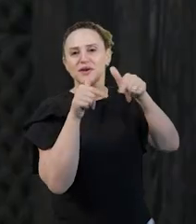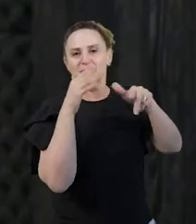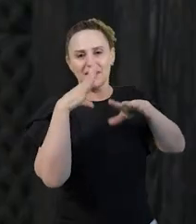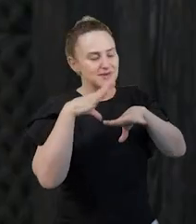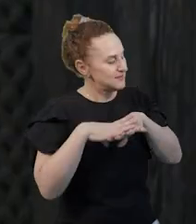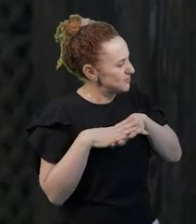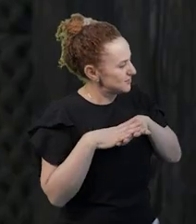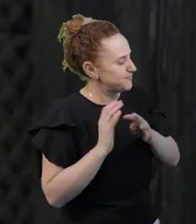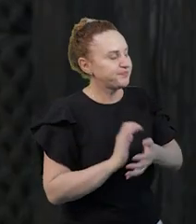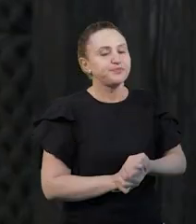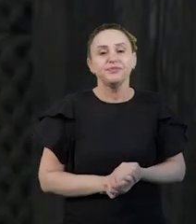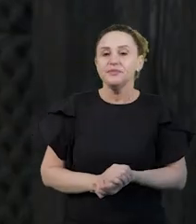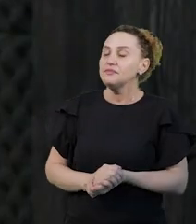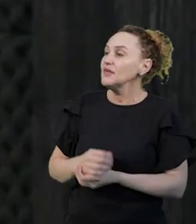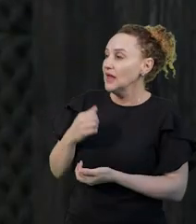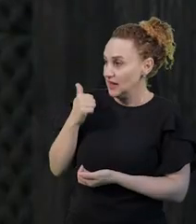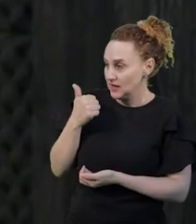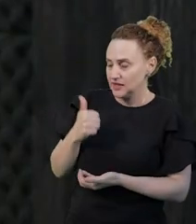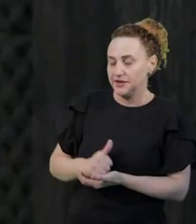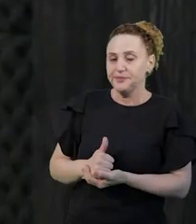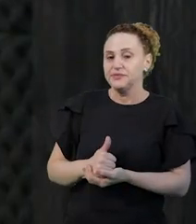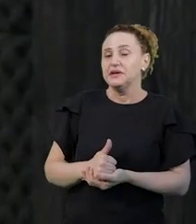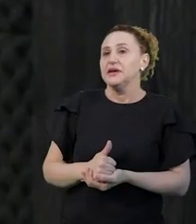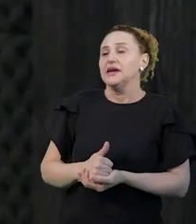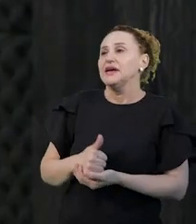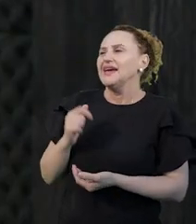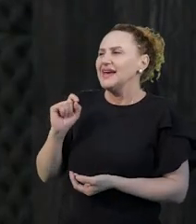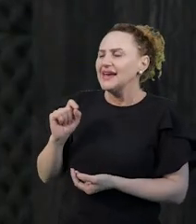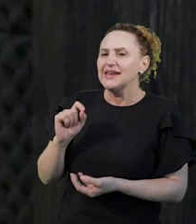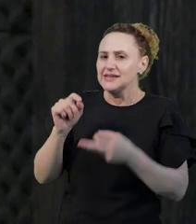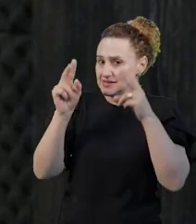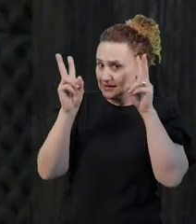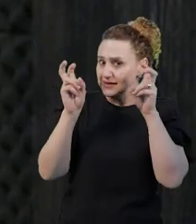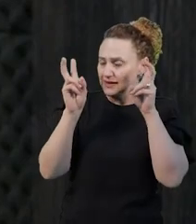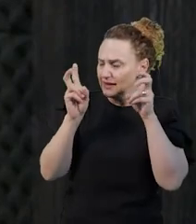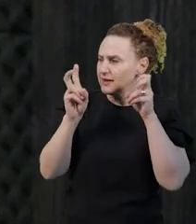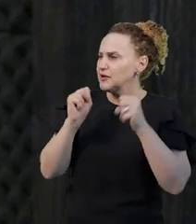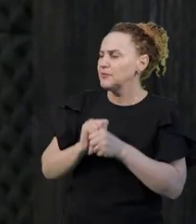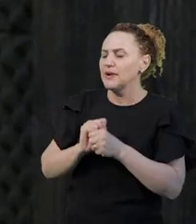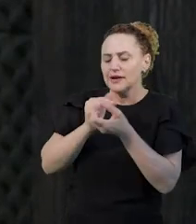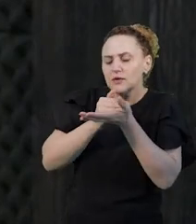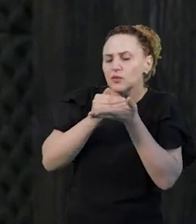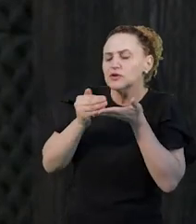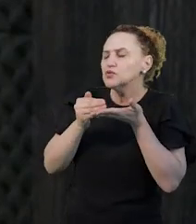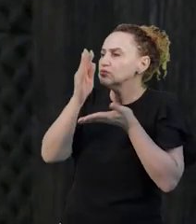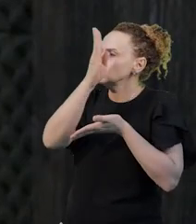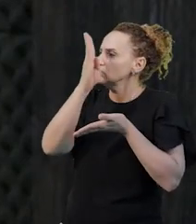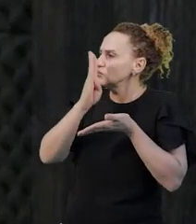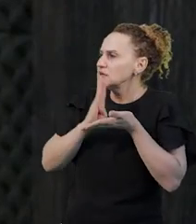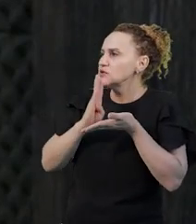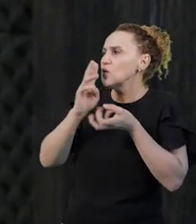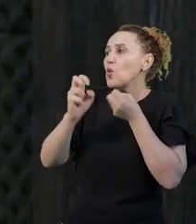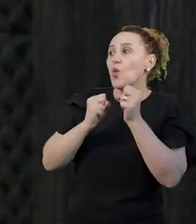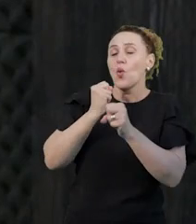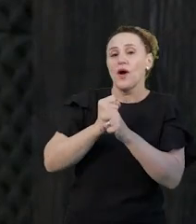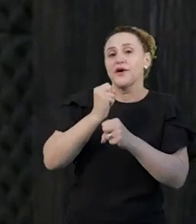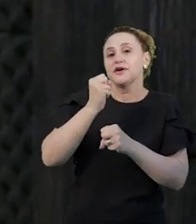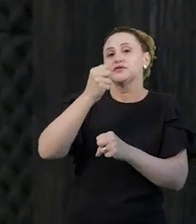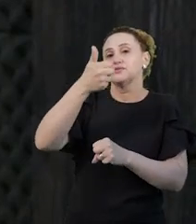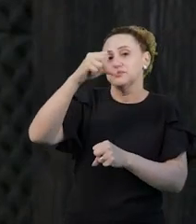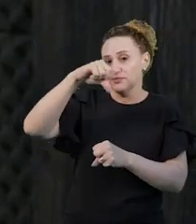Bem, a modelagem matemática, ela começou aqui no Brasil nos anos 80, né?